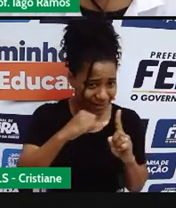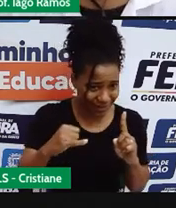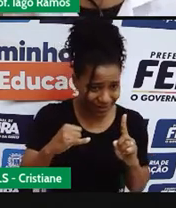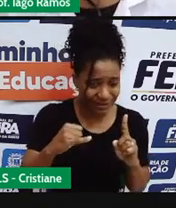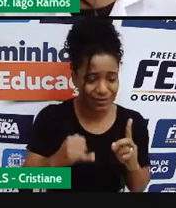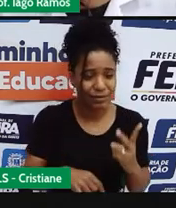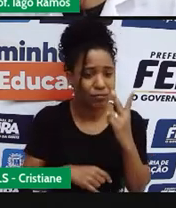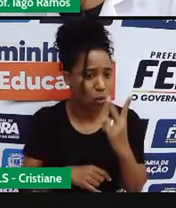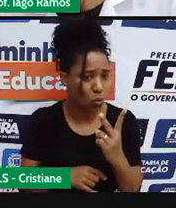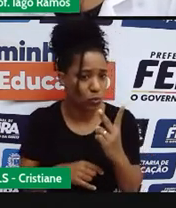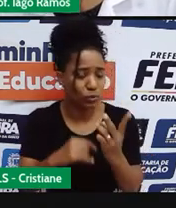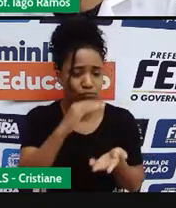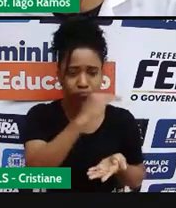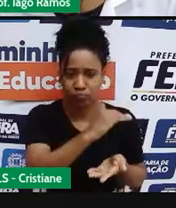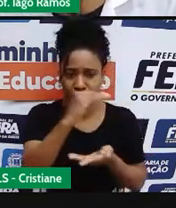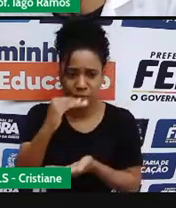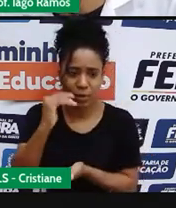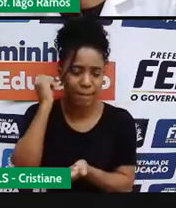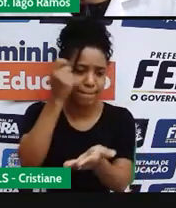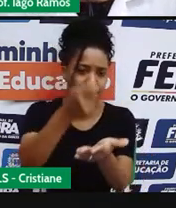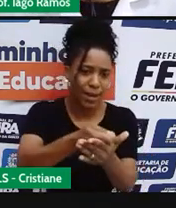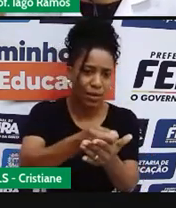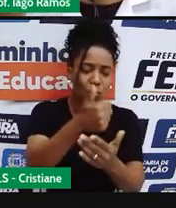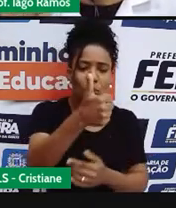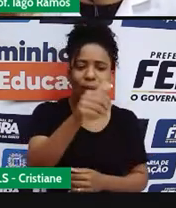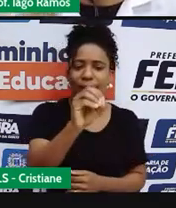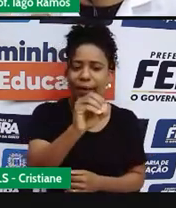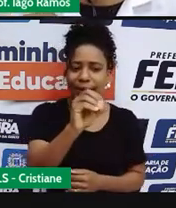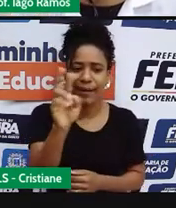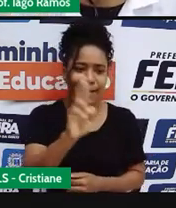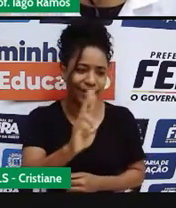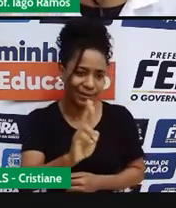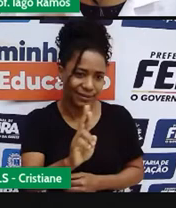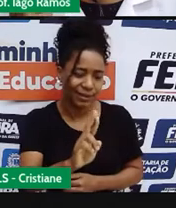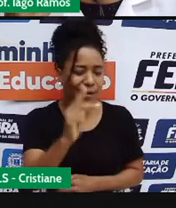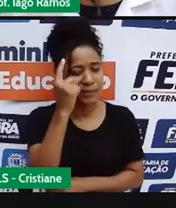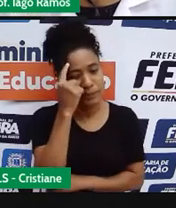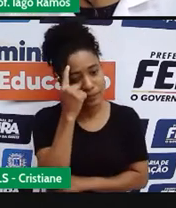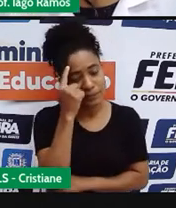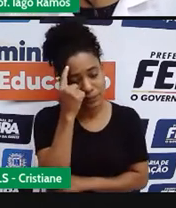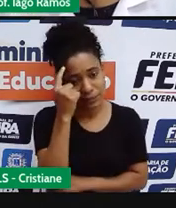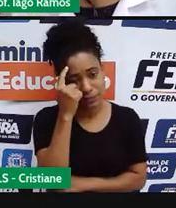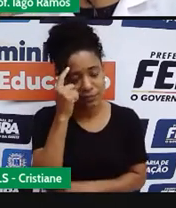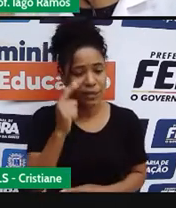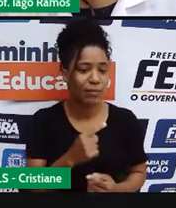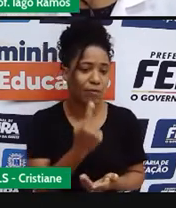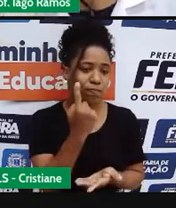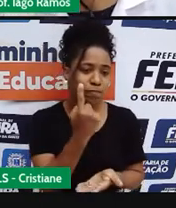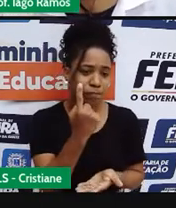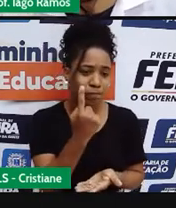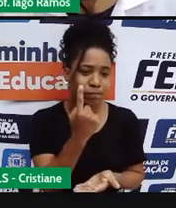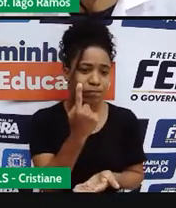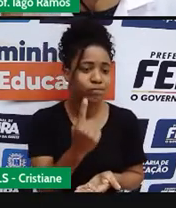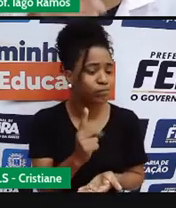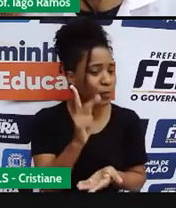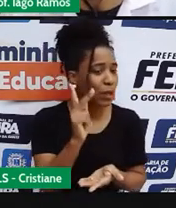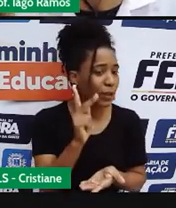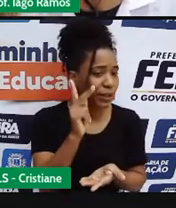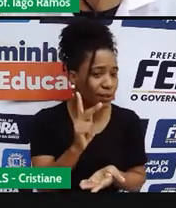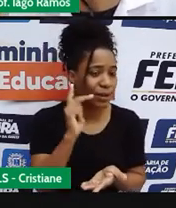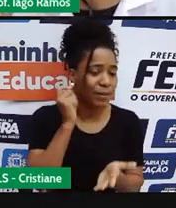quilogramas você pagou dez reais, é fácil pensar que por um quilograma você vai estar pagando